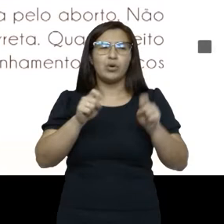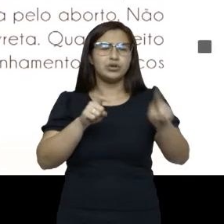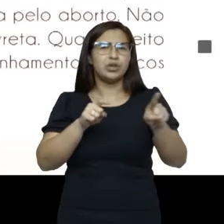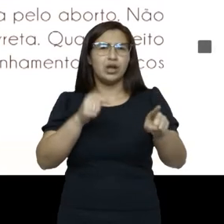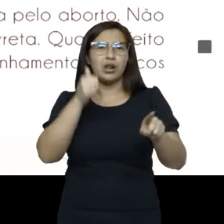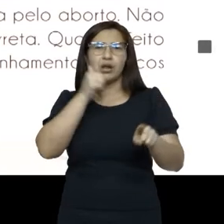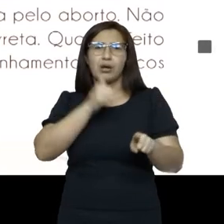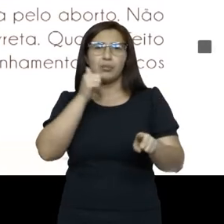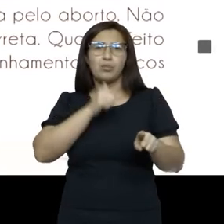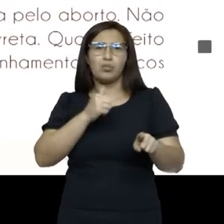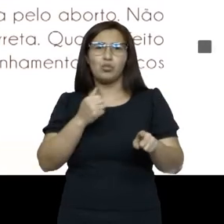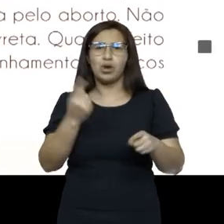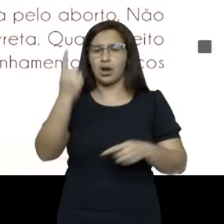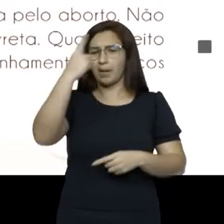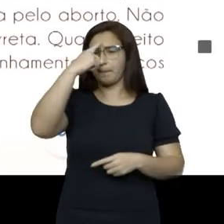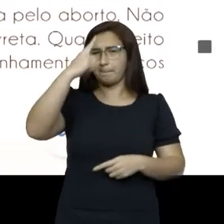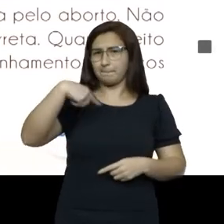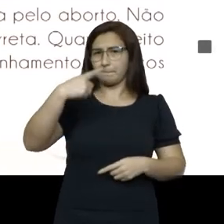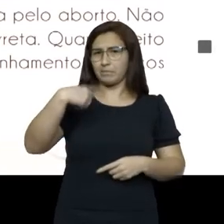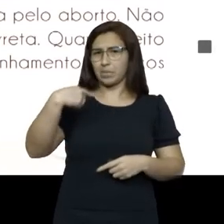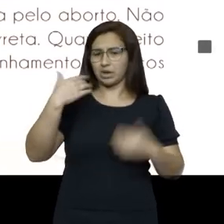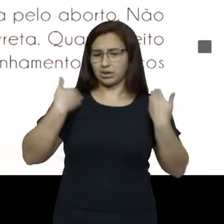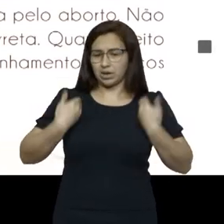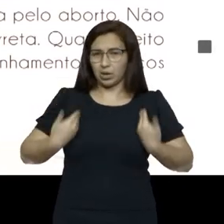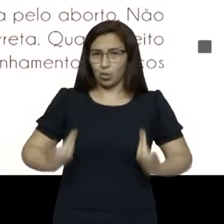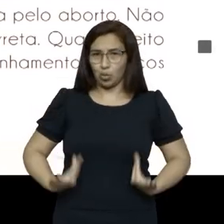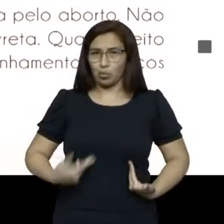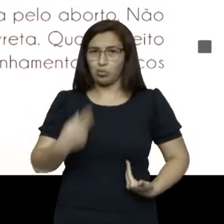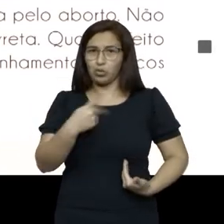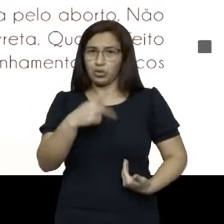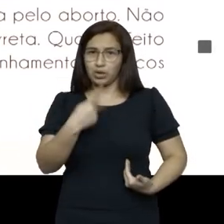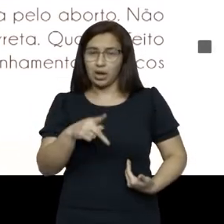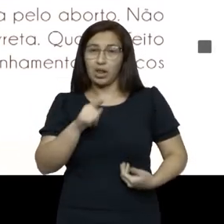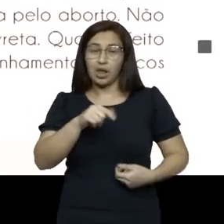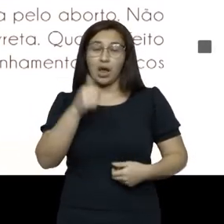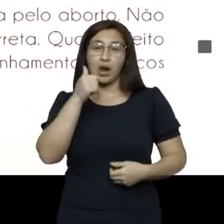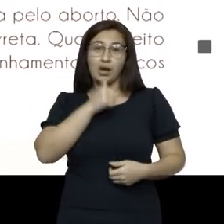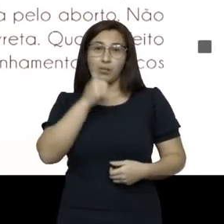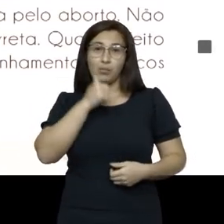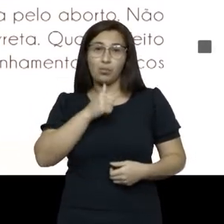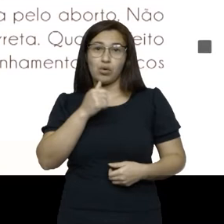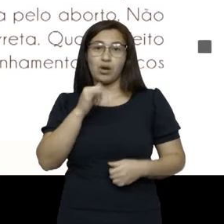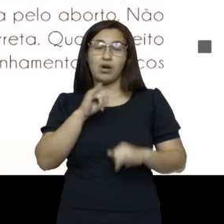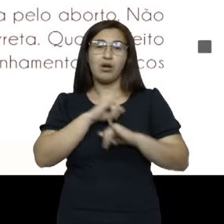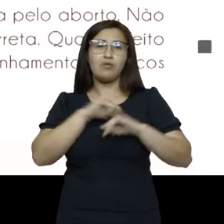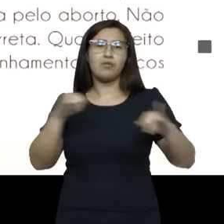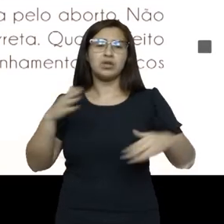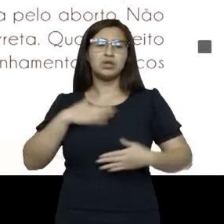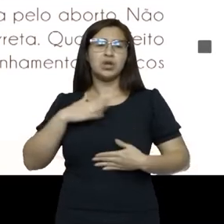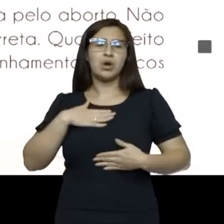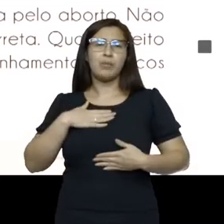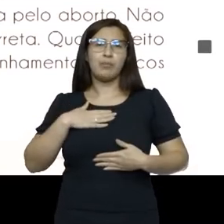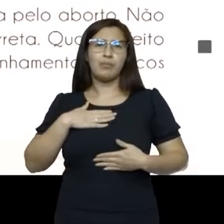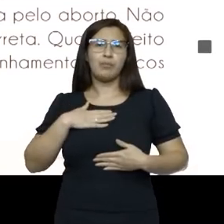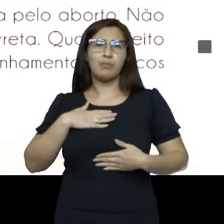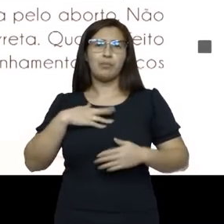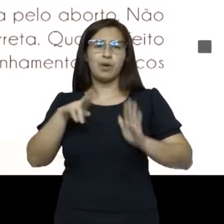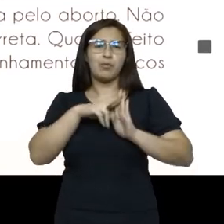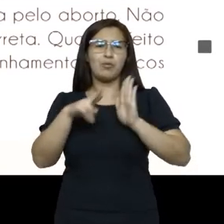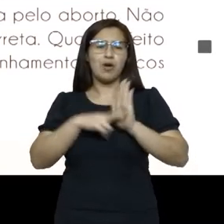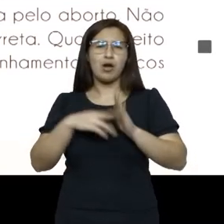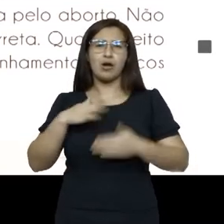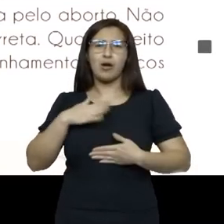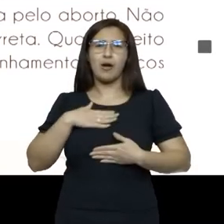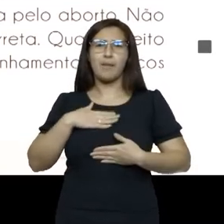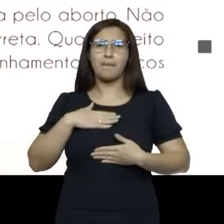o seu próprio corpo é aquilo que eu digo as mulheres dizem meu corpo minhas regras beleza teu corpo é